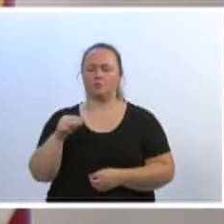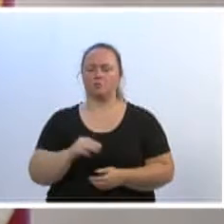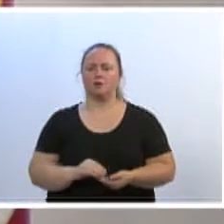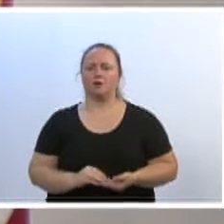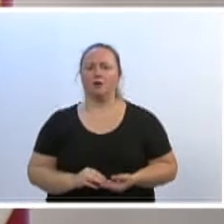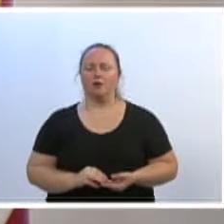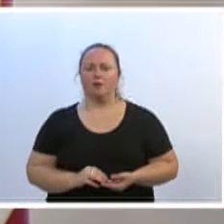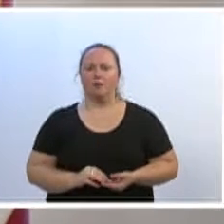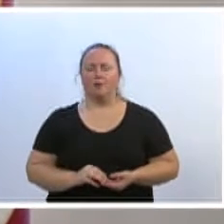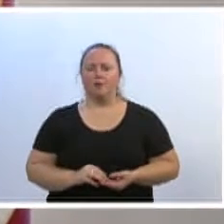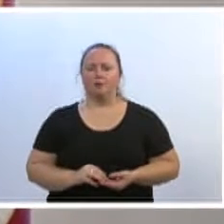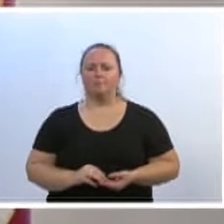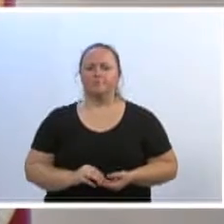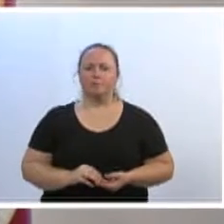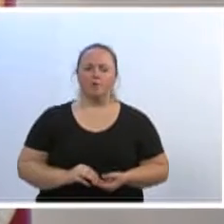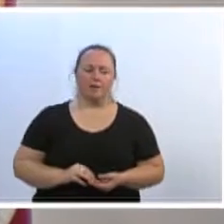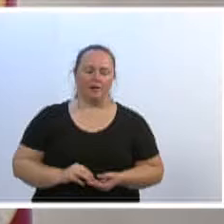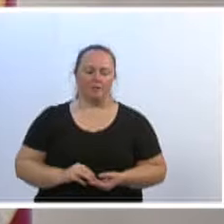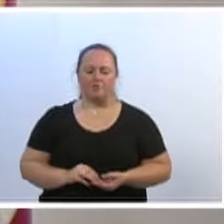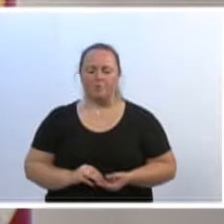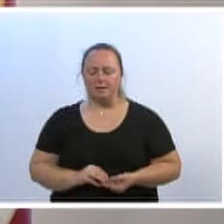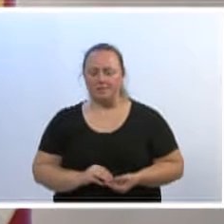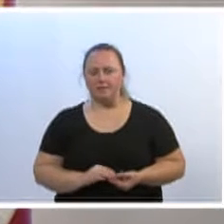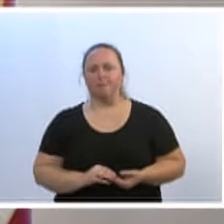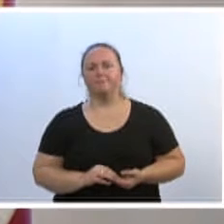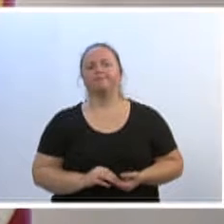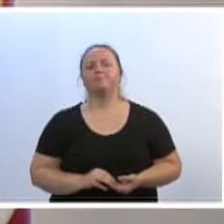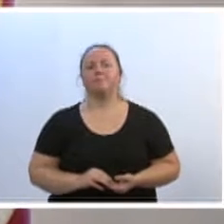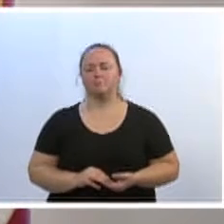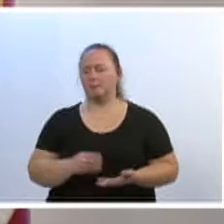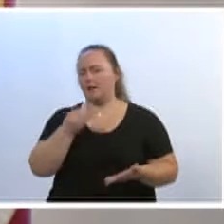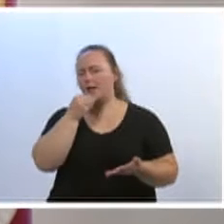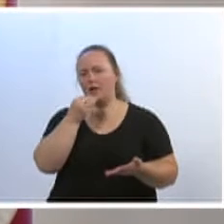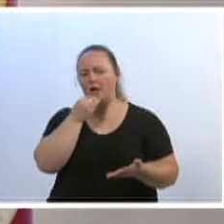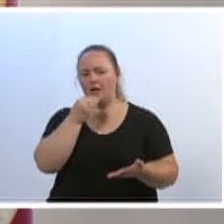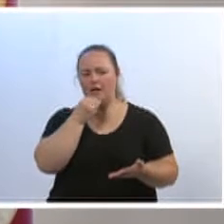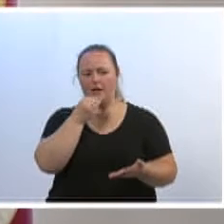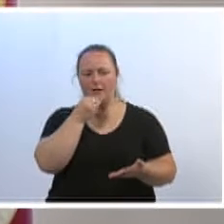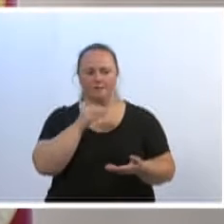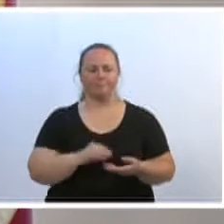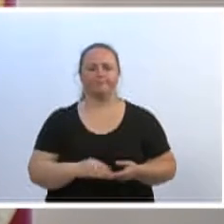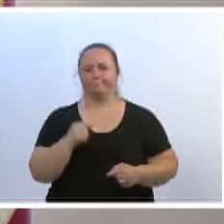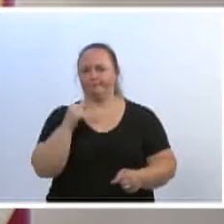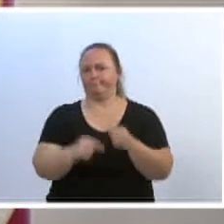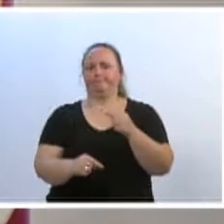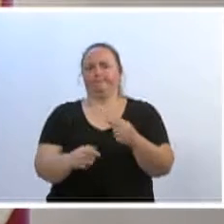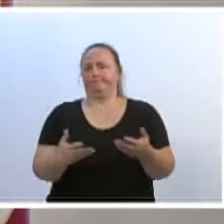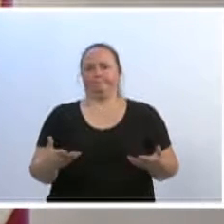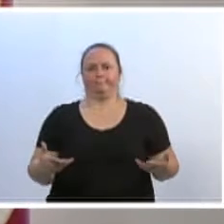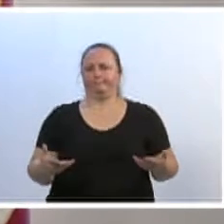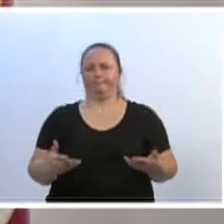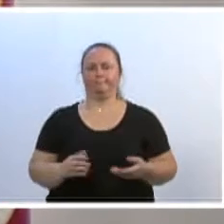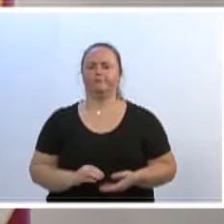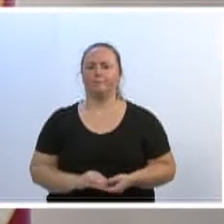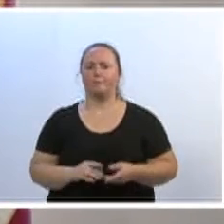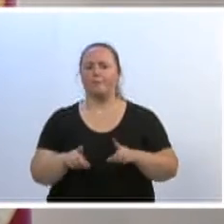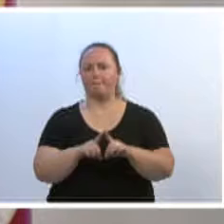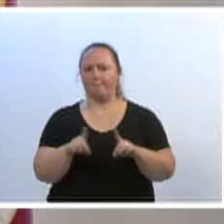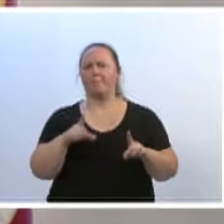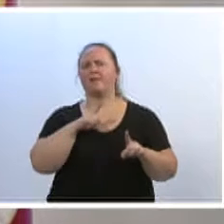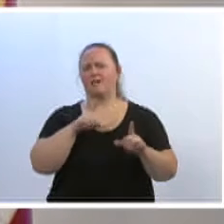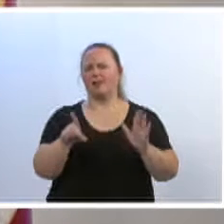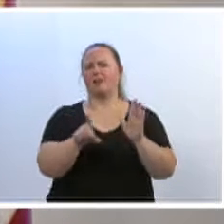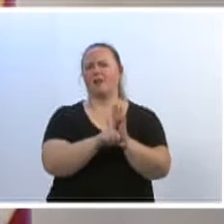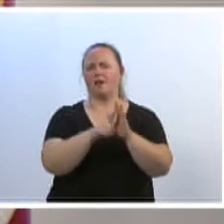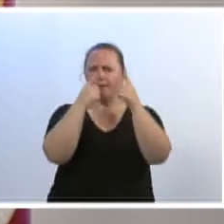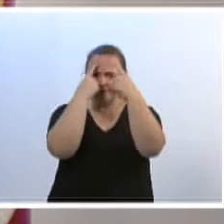Então, claro que nós somos contra, todo mundo aqui é contra, vereador César, sim, a violência contra as crianças, mas nós já temos leis para